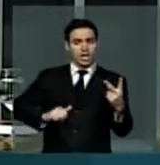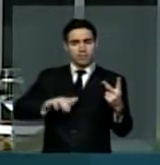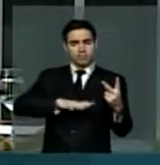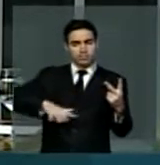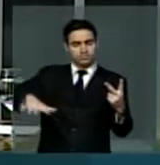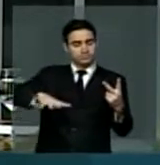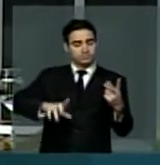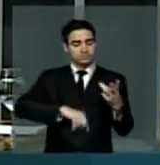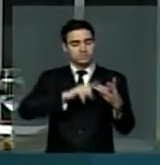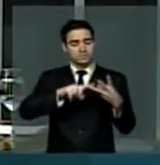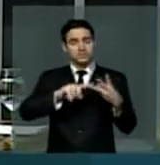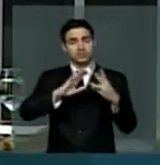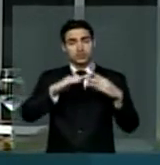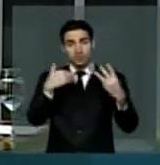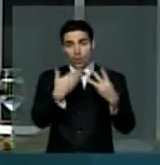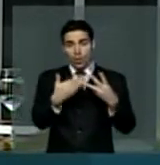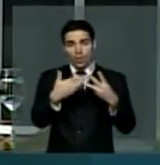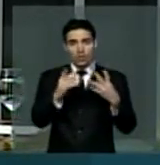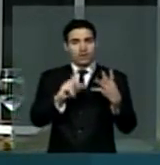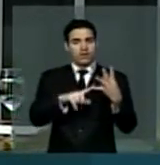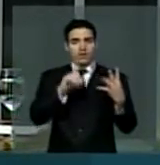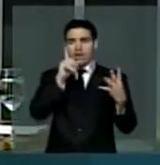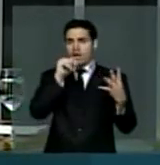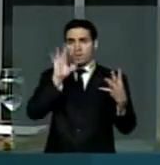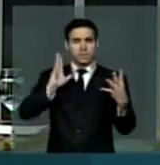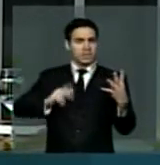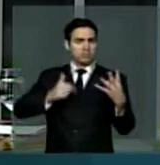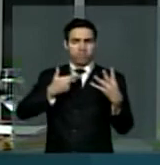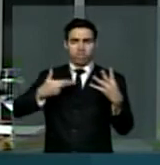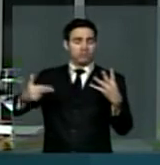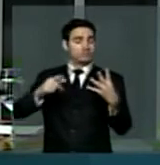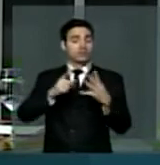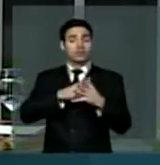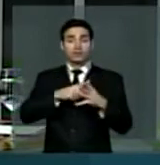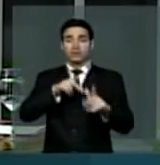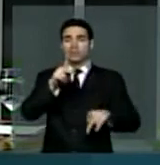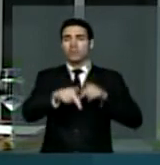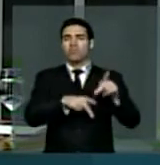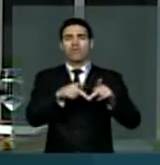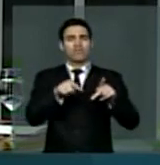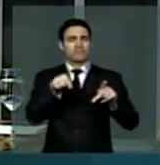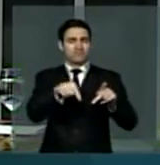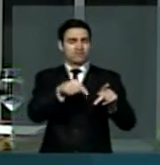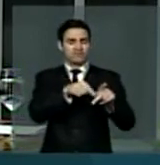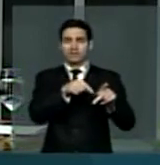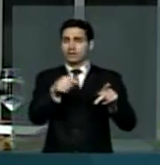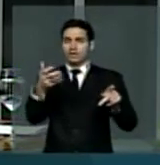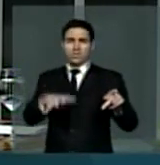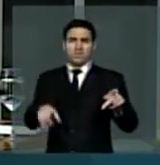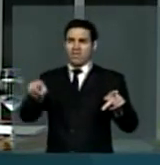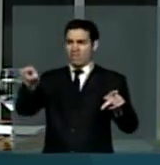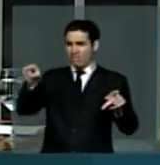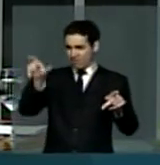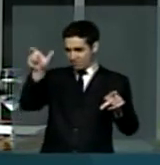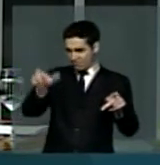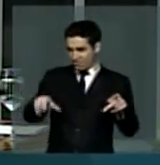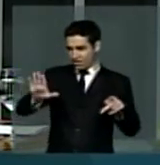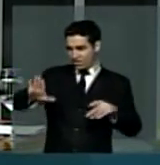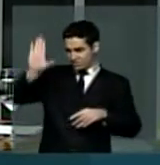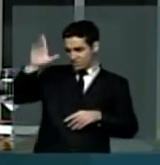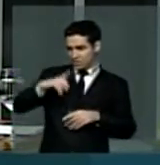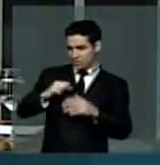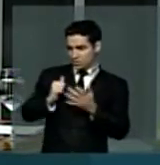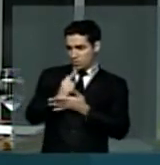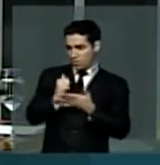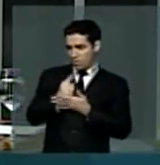escolas água para todos e etc o povo não quer candidato que compra voto pois